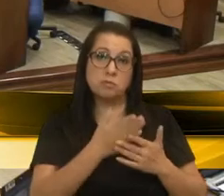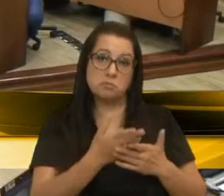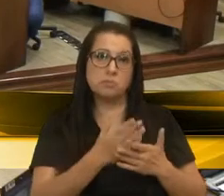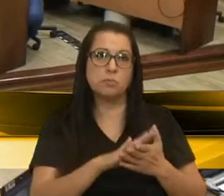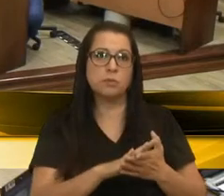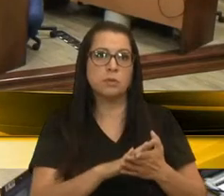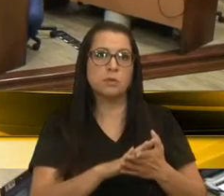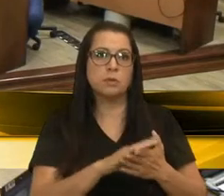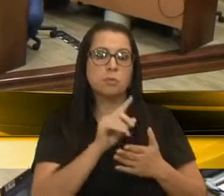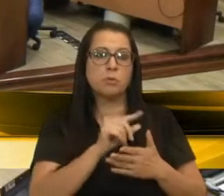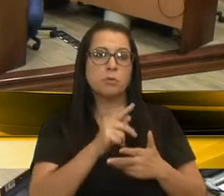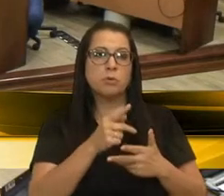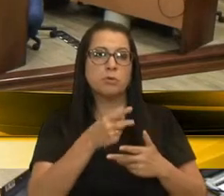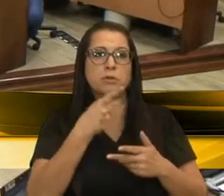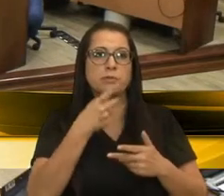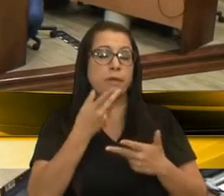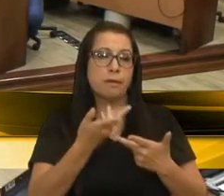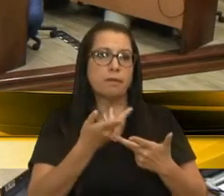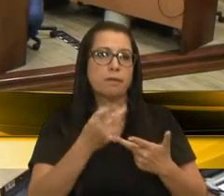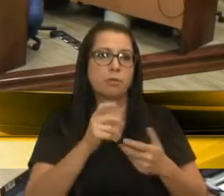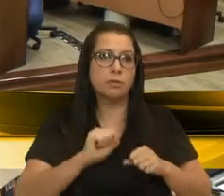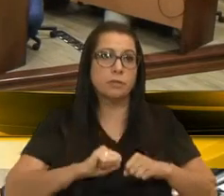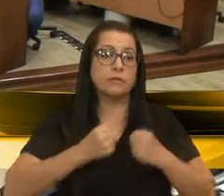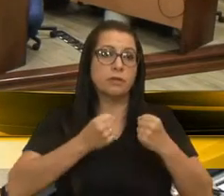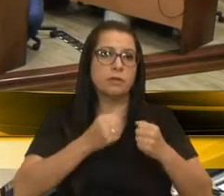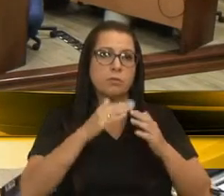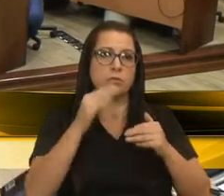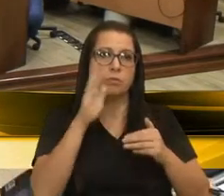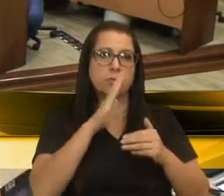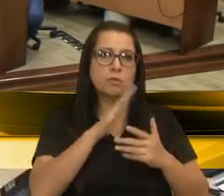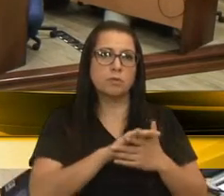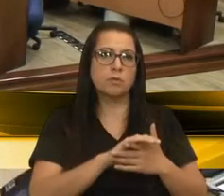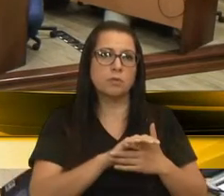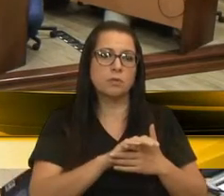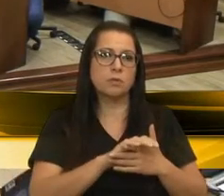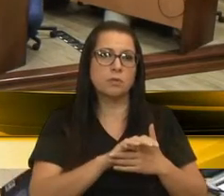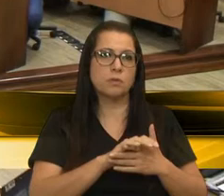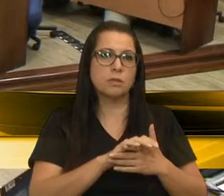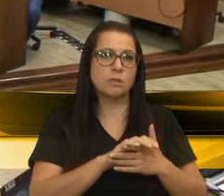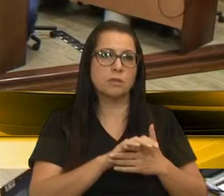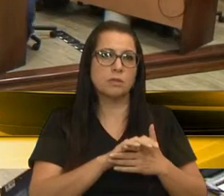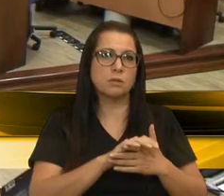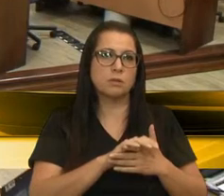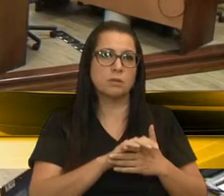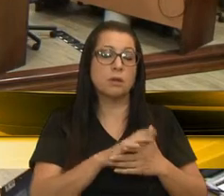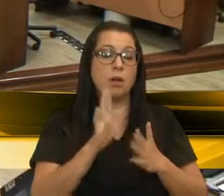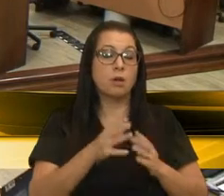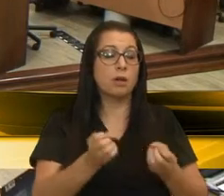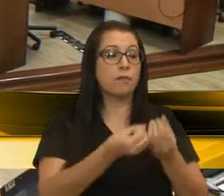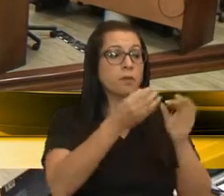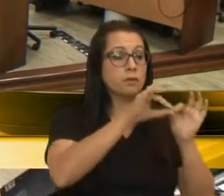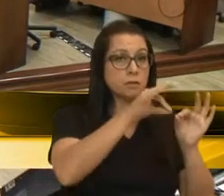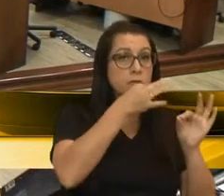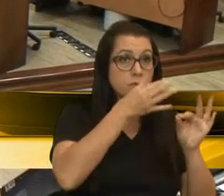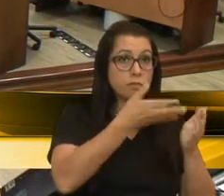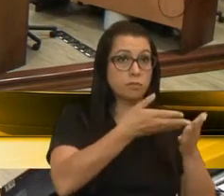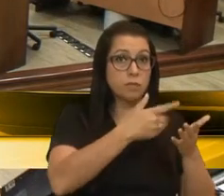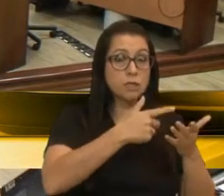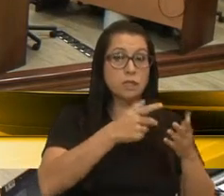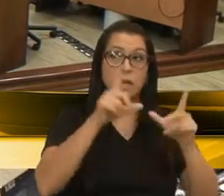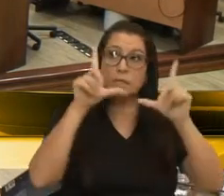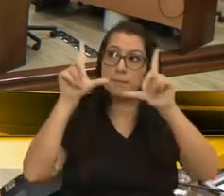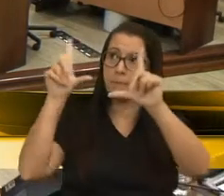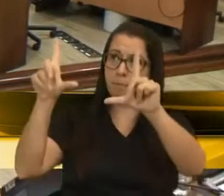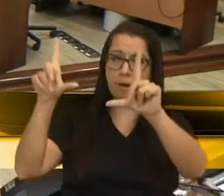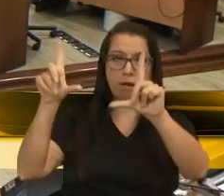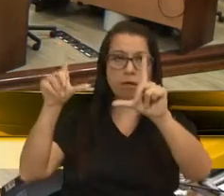Em poucas palavras consigo defender o regime de urgência. Nós estamos em plena festa da uva, né? E as placas que